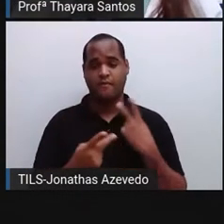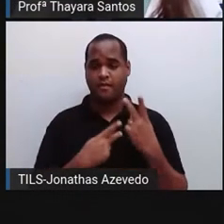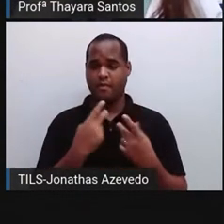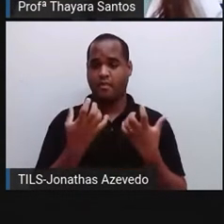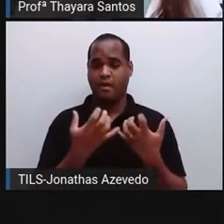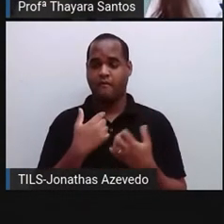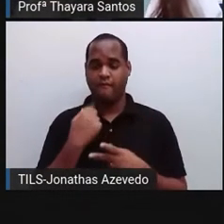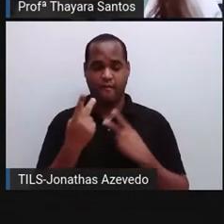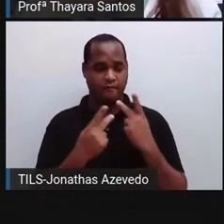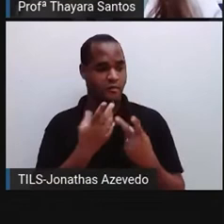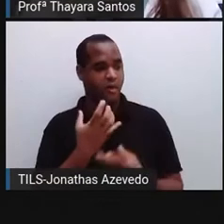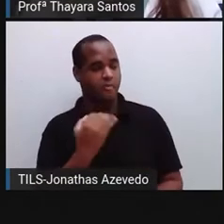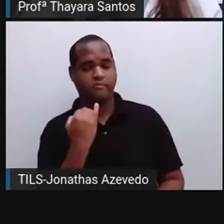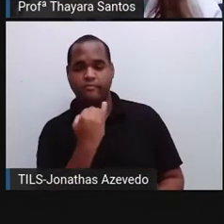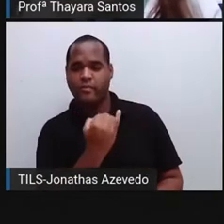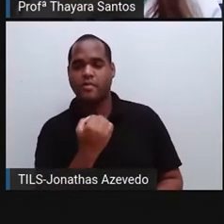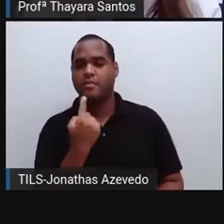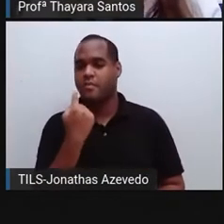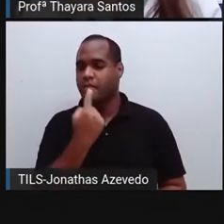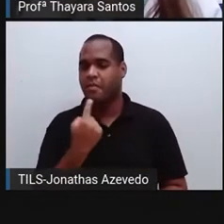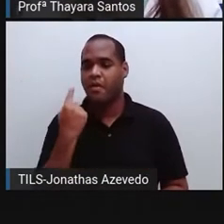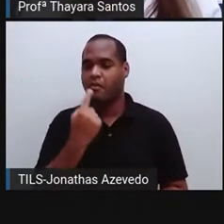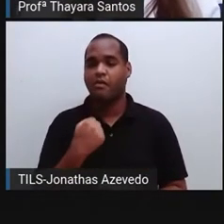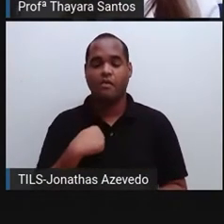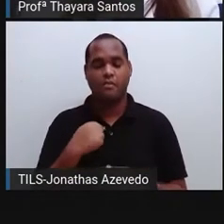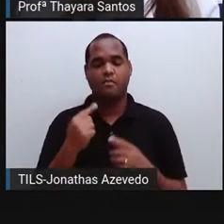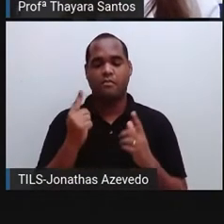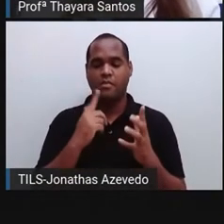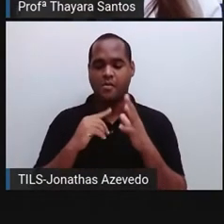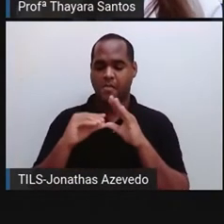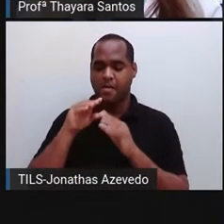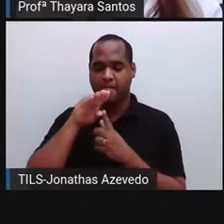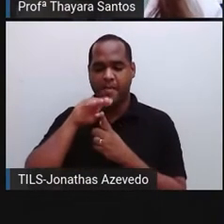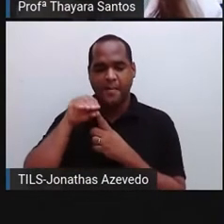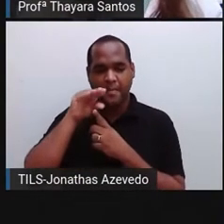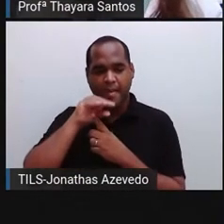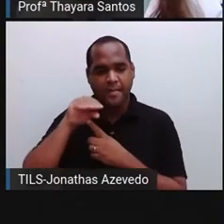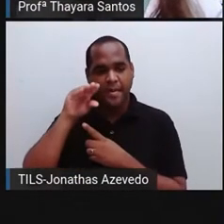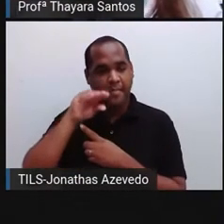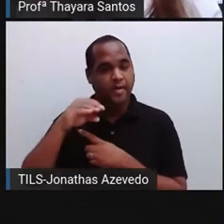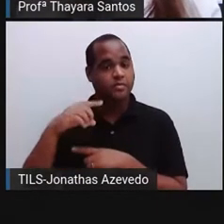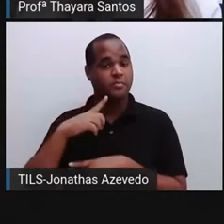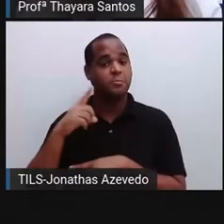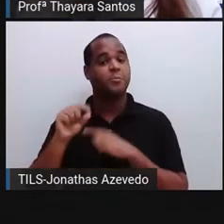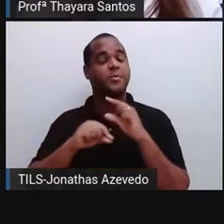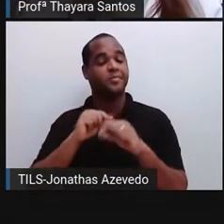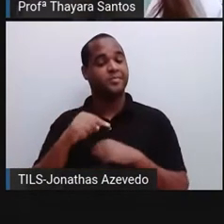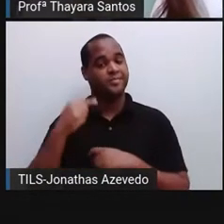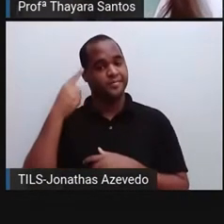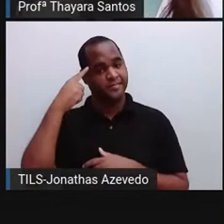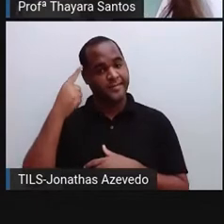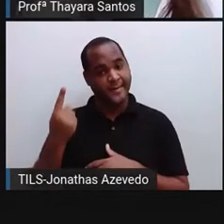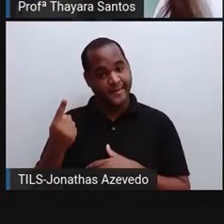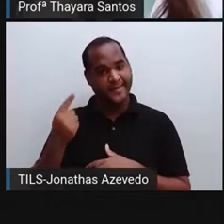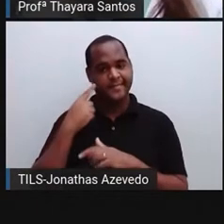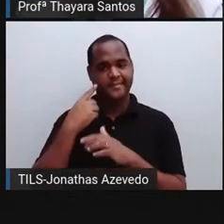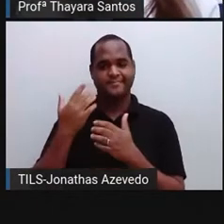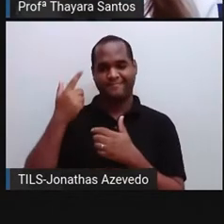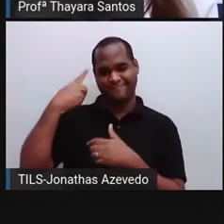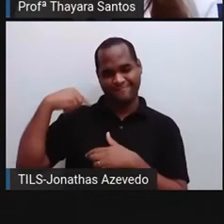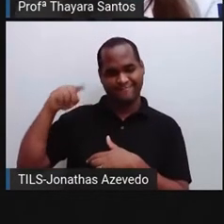Eu sei o que eu quero falar com vocês, então a minha boca se mexe de acordo com a minha ação. Isso quem está comandando? Sistema nervoso somático.